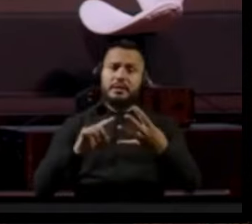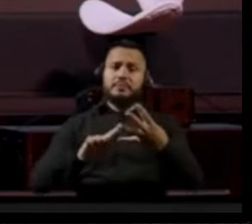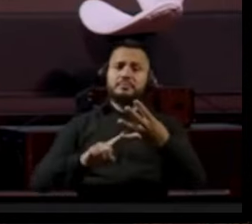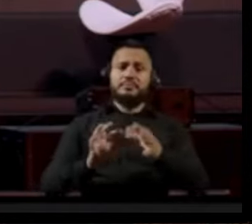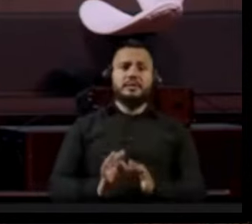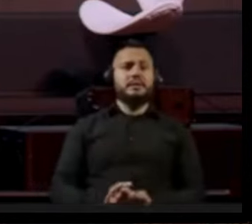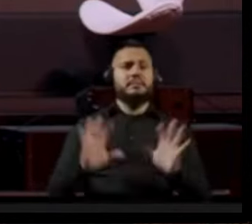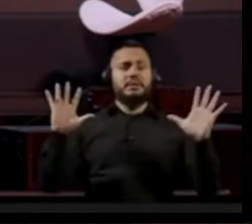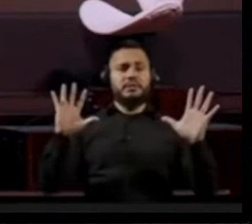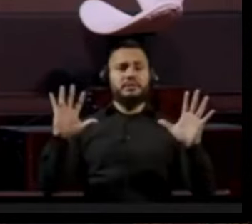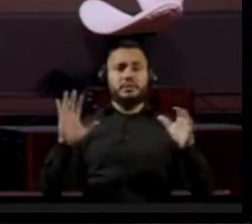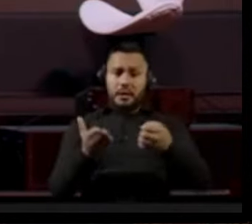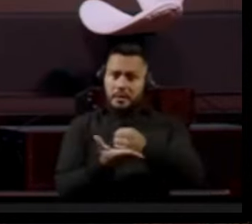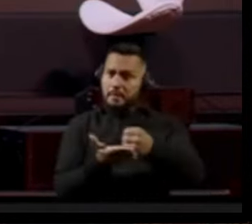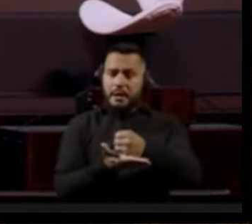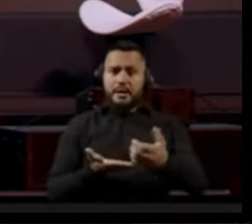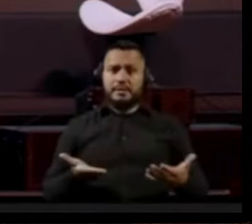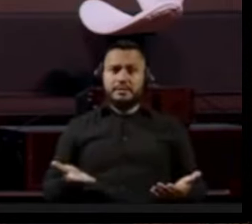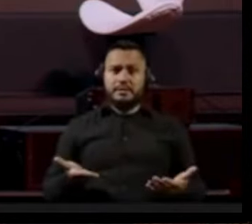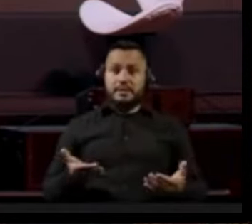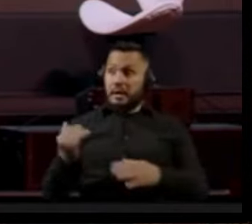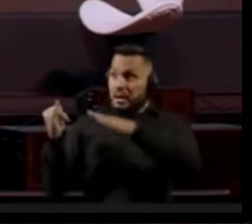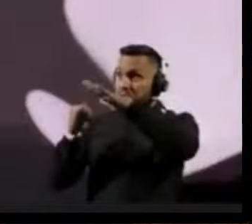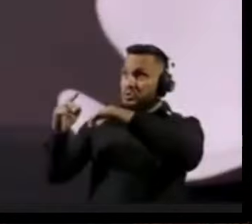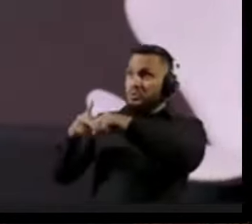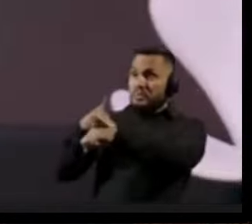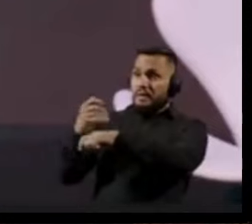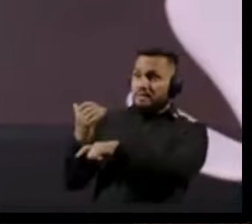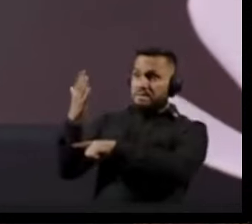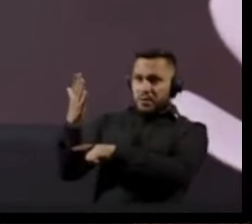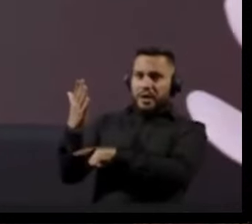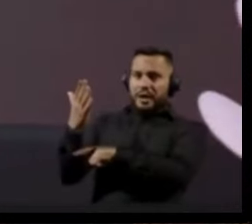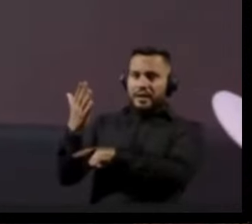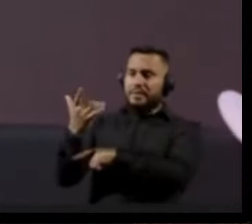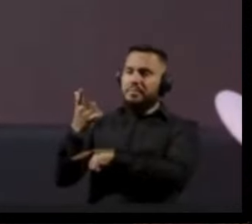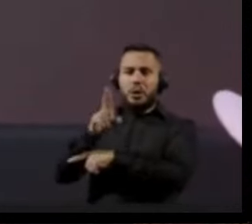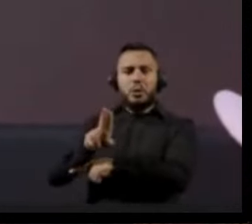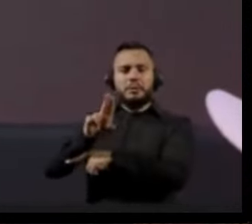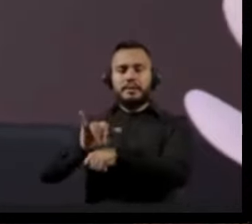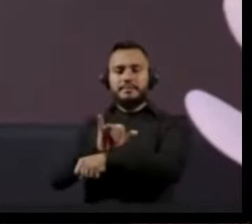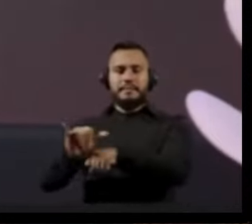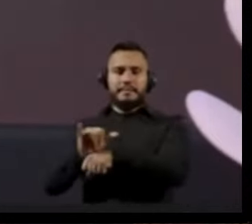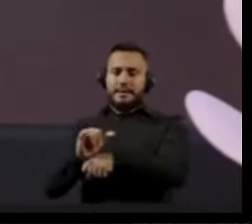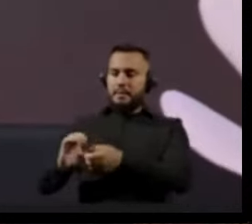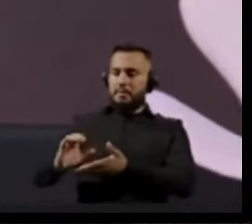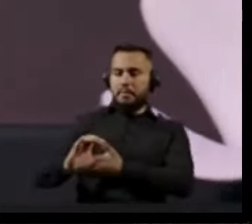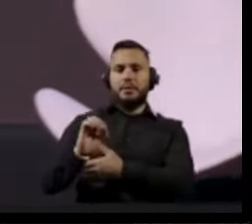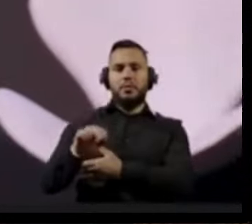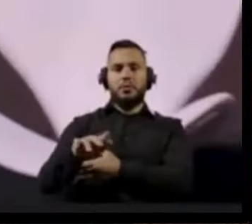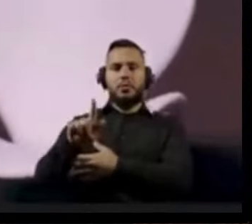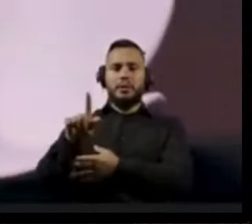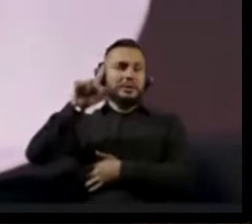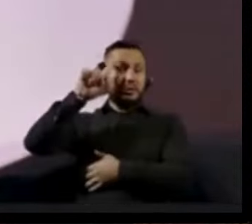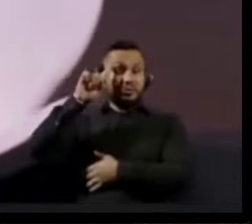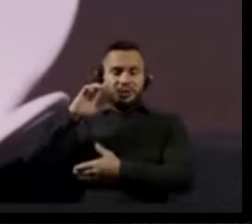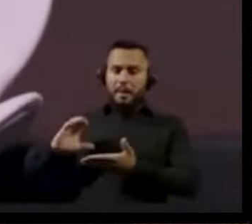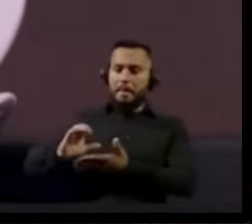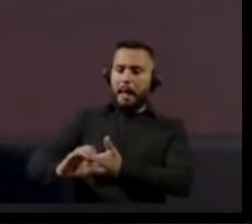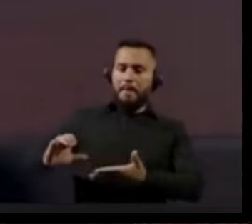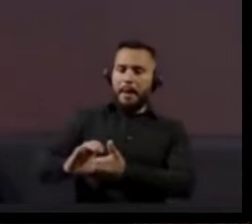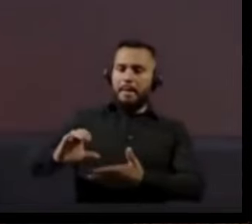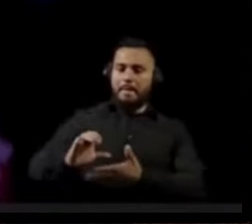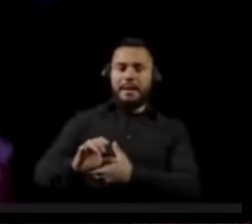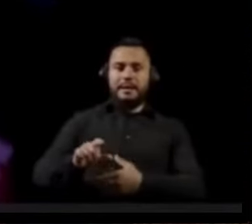Essas são as nossas bases. E as fundações internacionais, através dessas ONGs, tentam, todos os dias, através de grandes financiamentos,